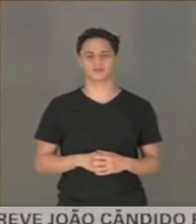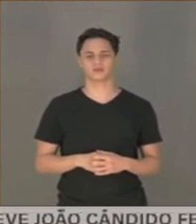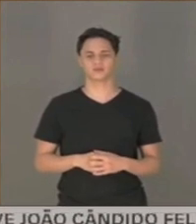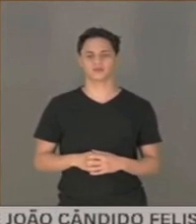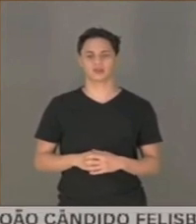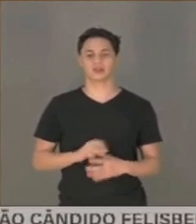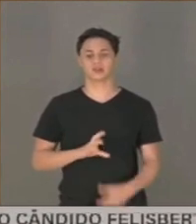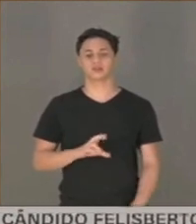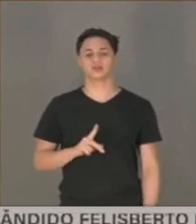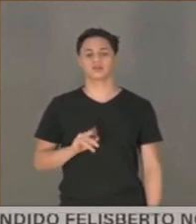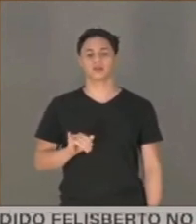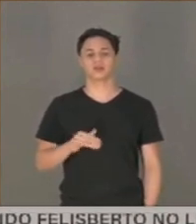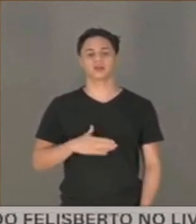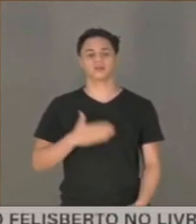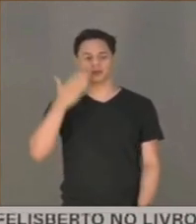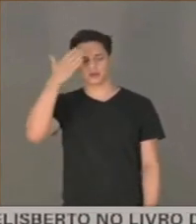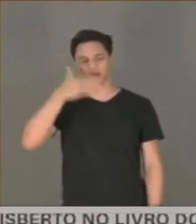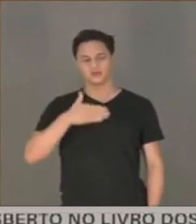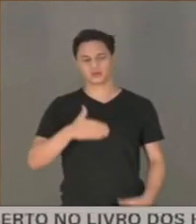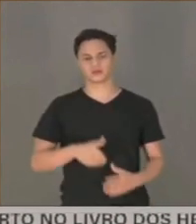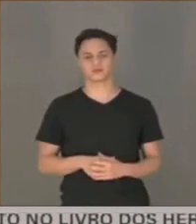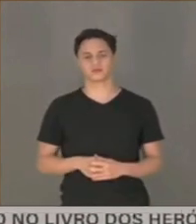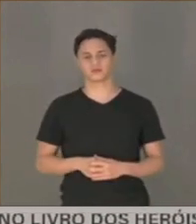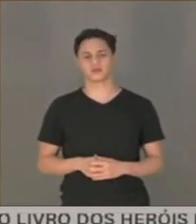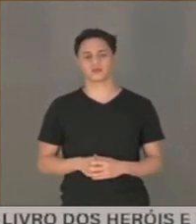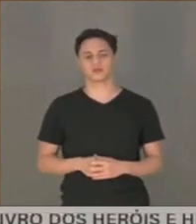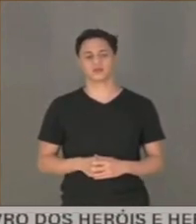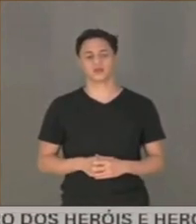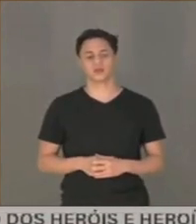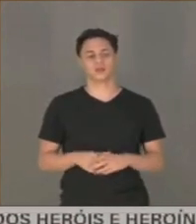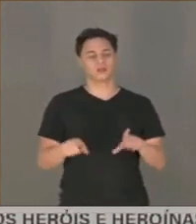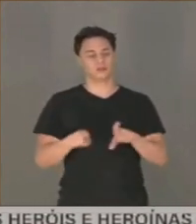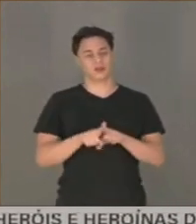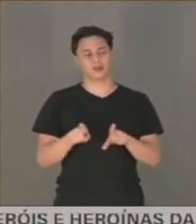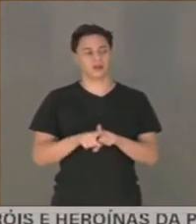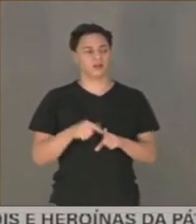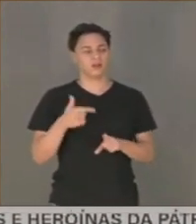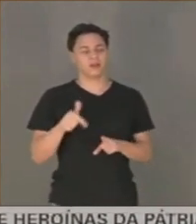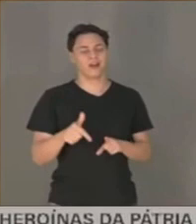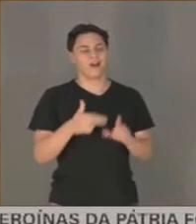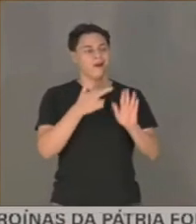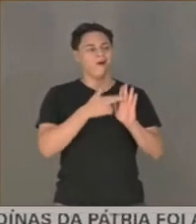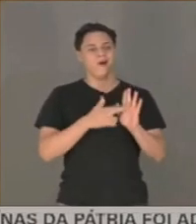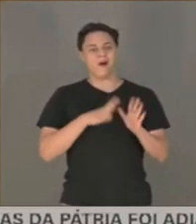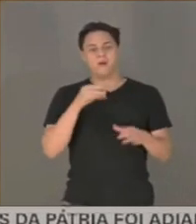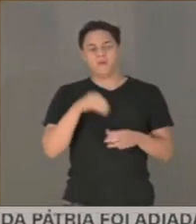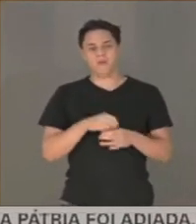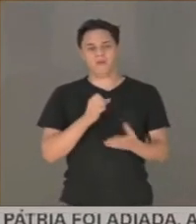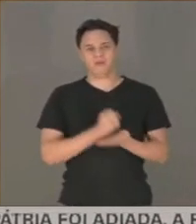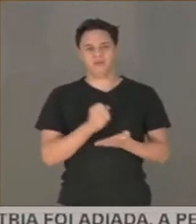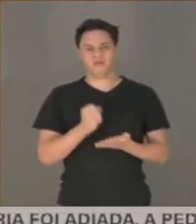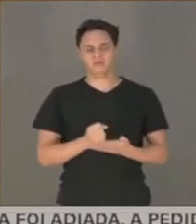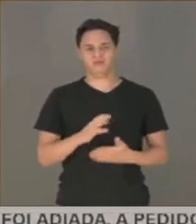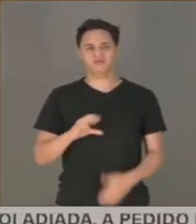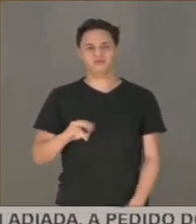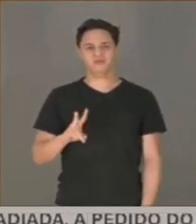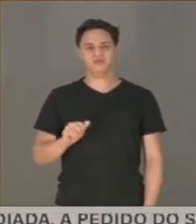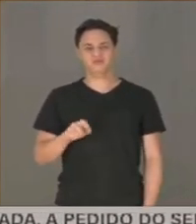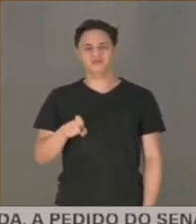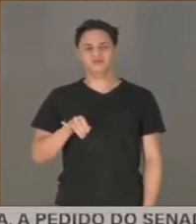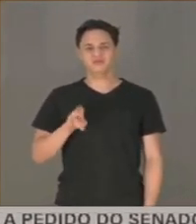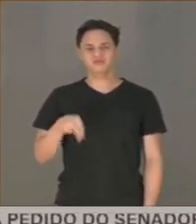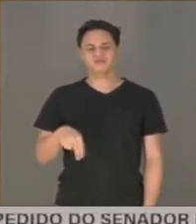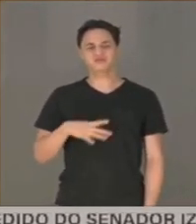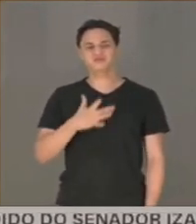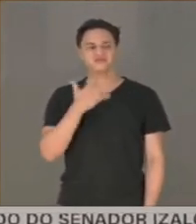A CPI está provando irregularidades no contrato da Covaxin. Corrupção passiva. Que nem precisa.